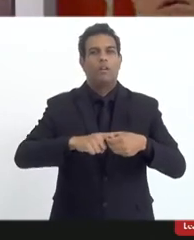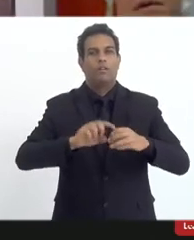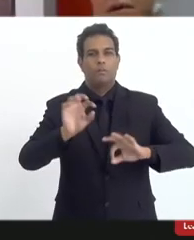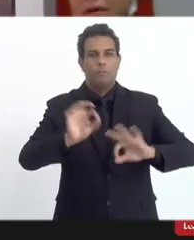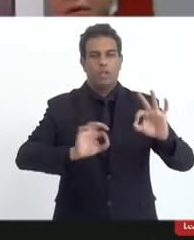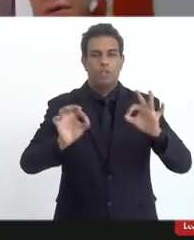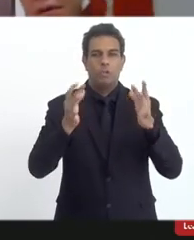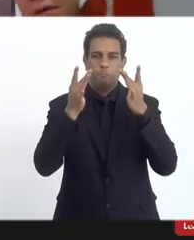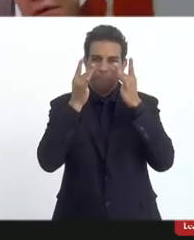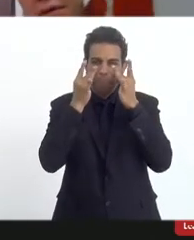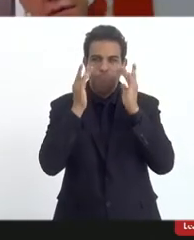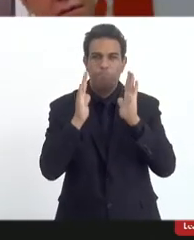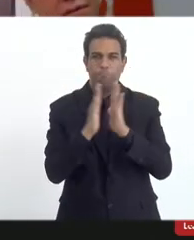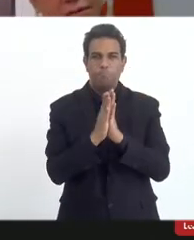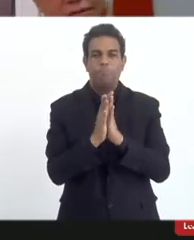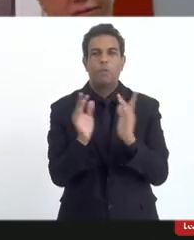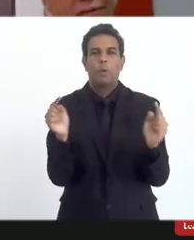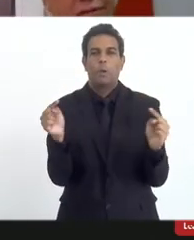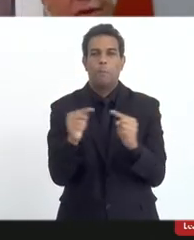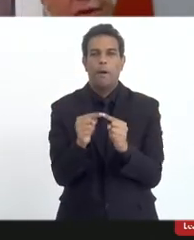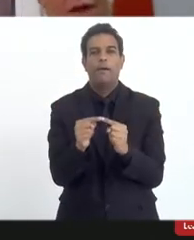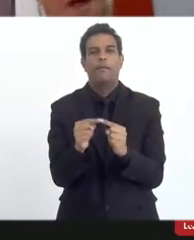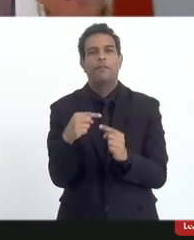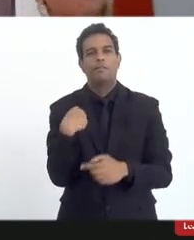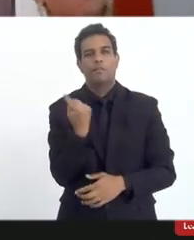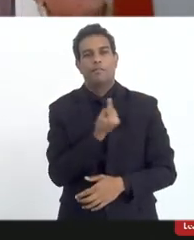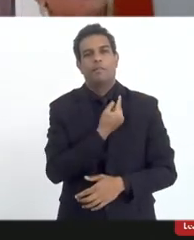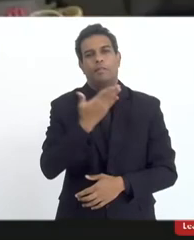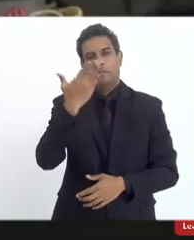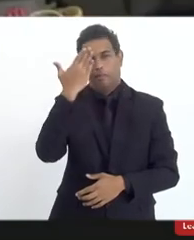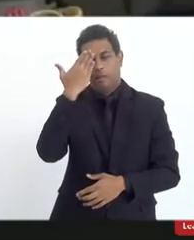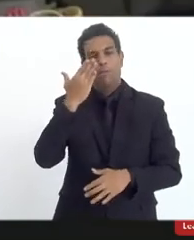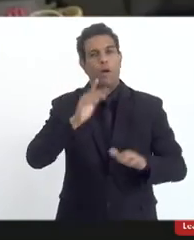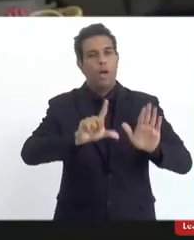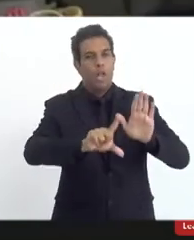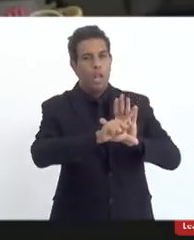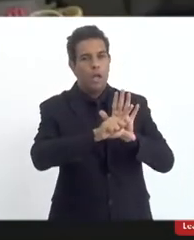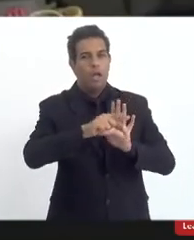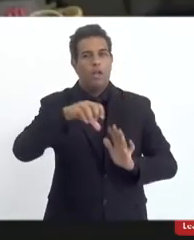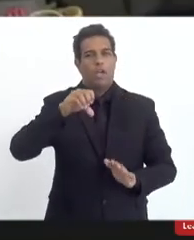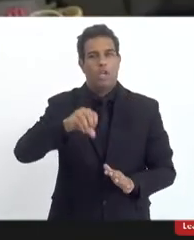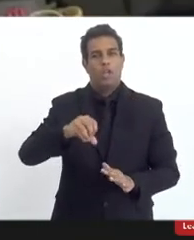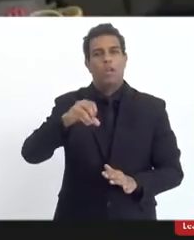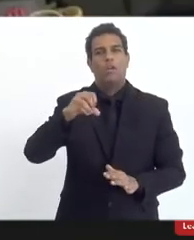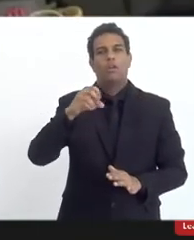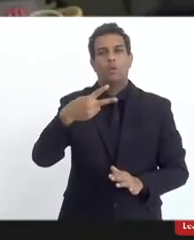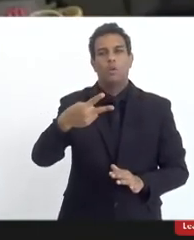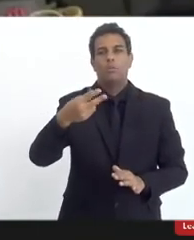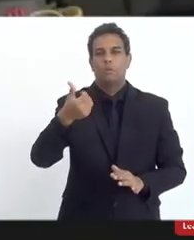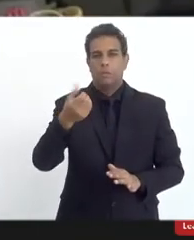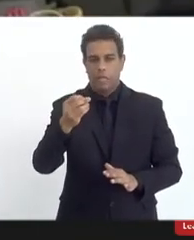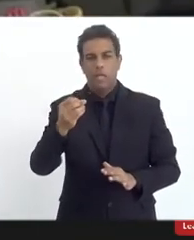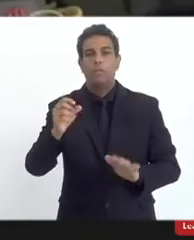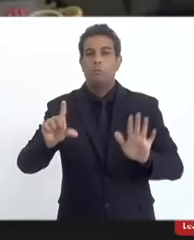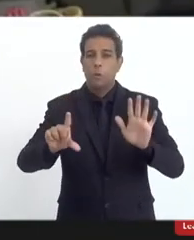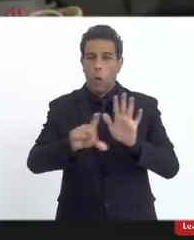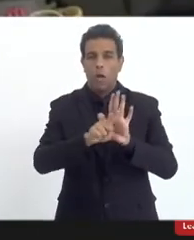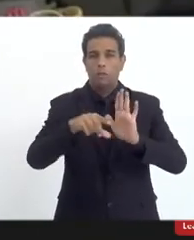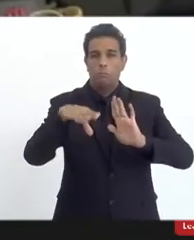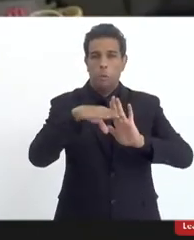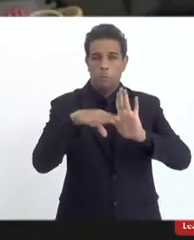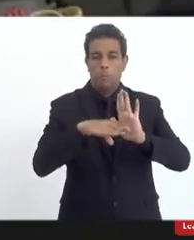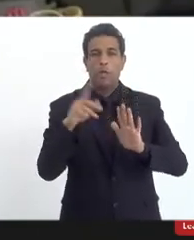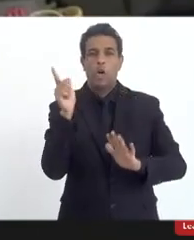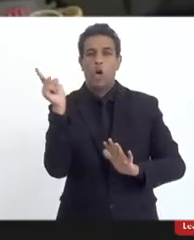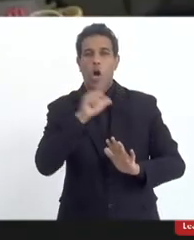projeto na justificativa nos consideramos está a lei 9.210 que eu já tive